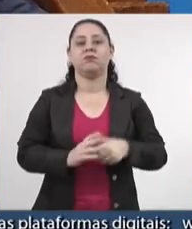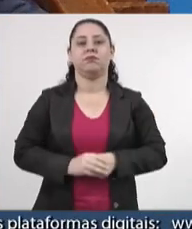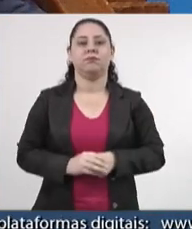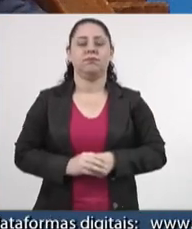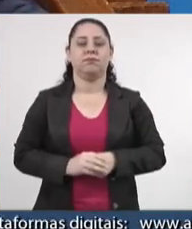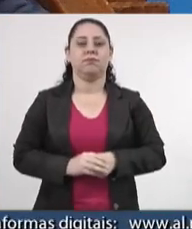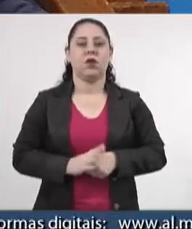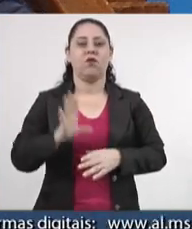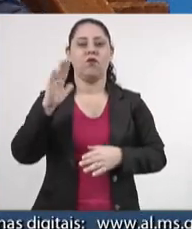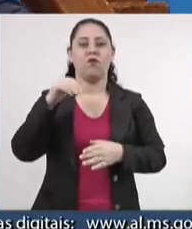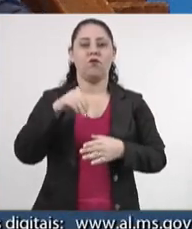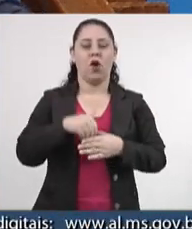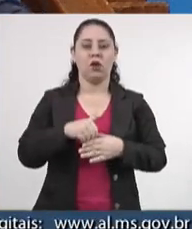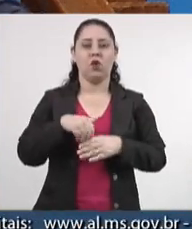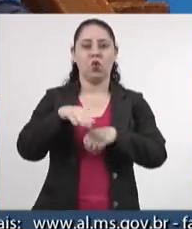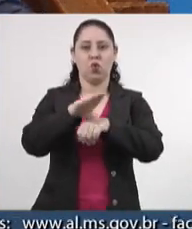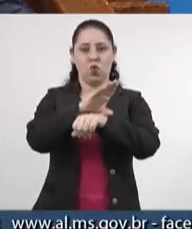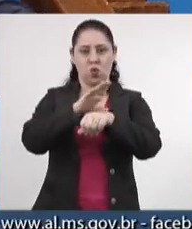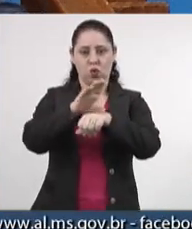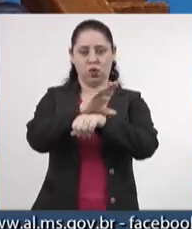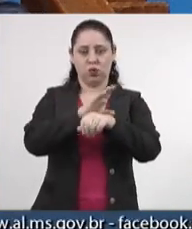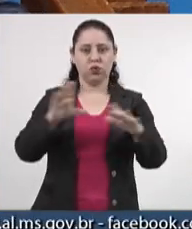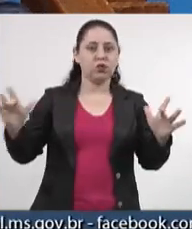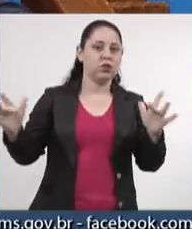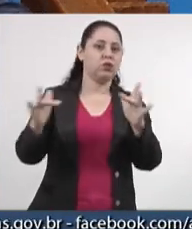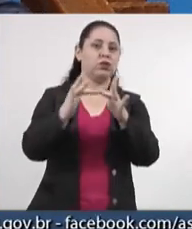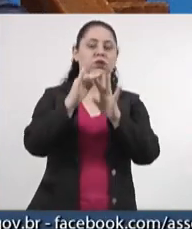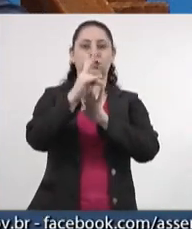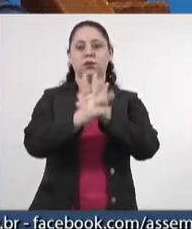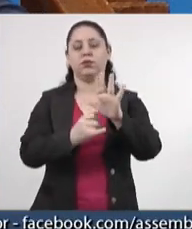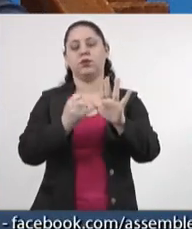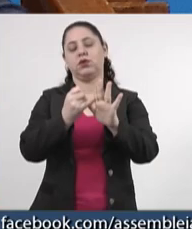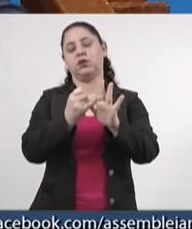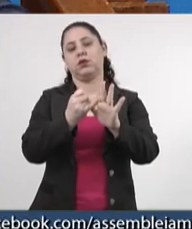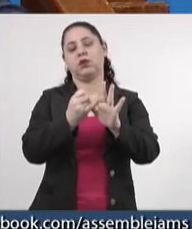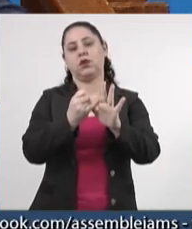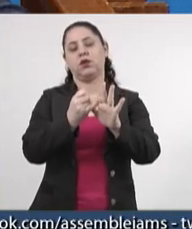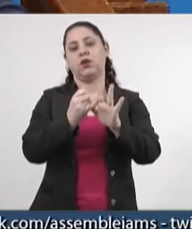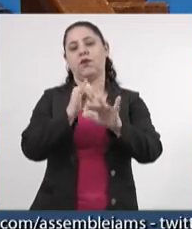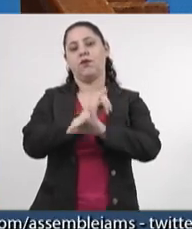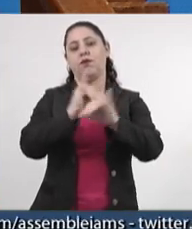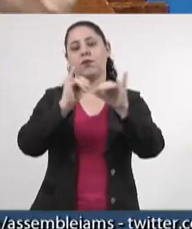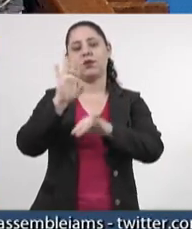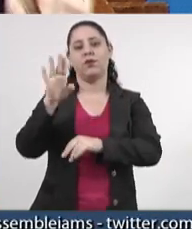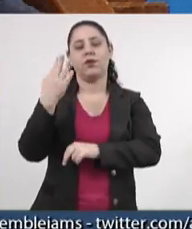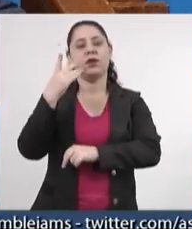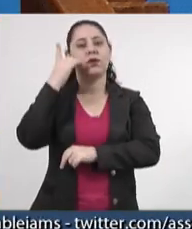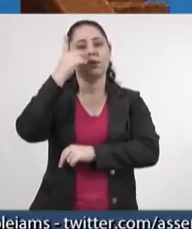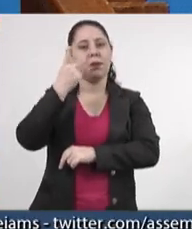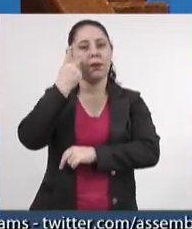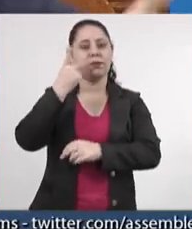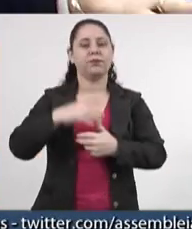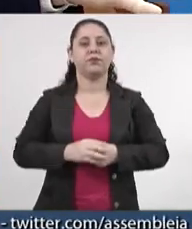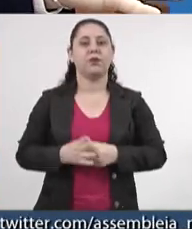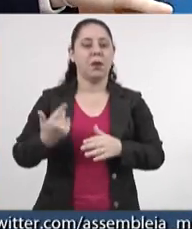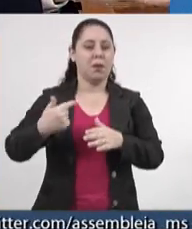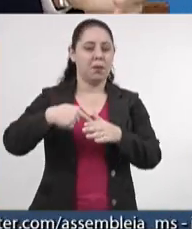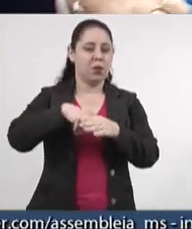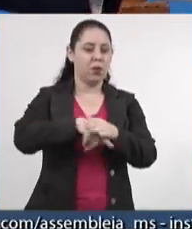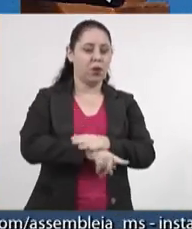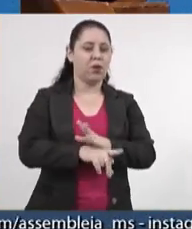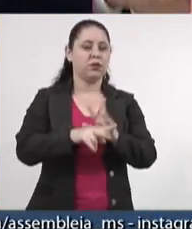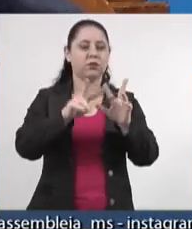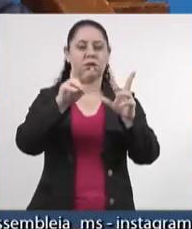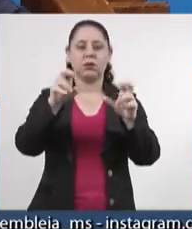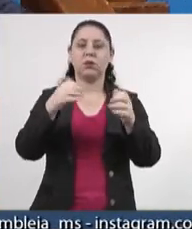A votação da constitucionalidade do projeto das fake news, o deputado Pedro Kemp. E aí, aprofundando no